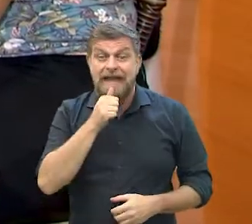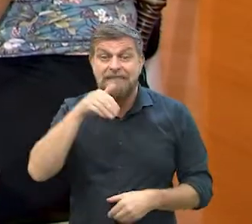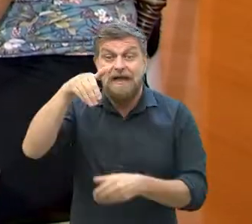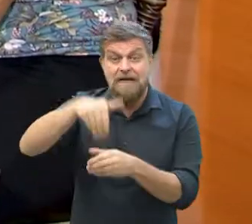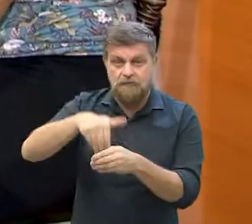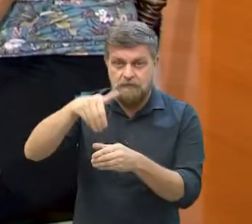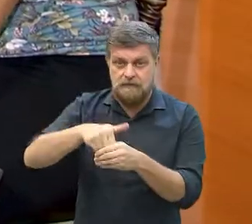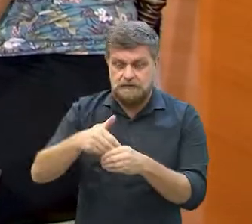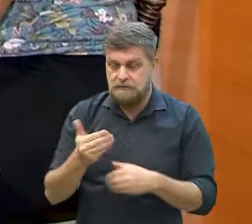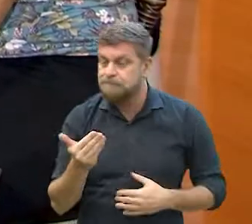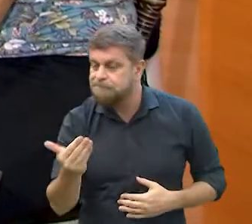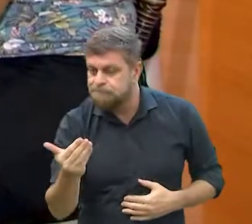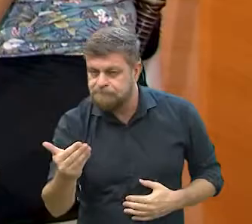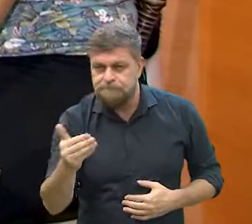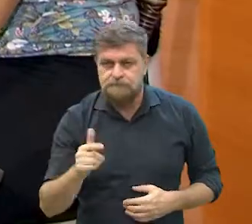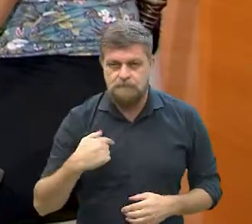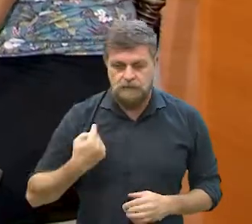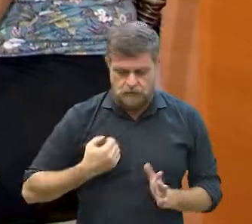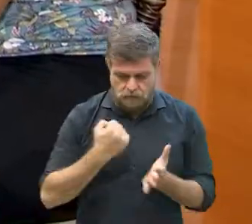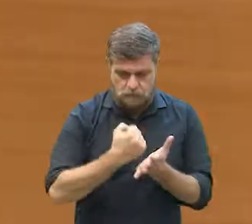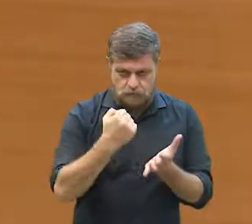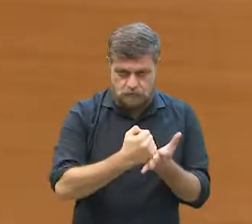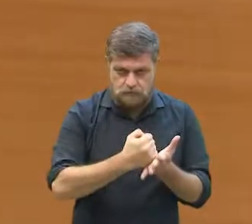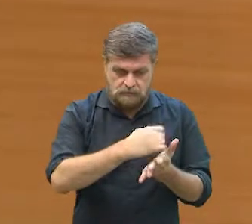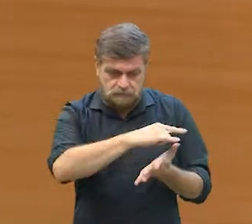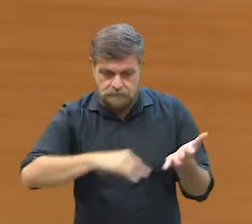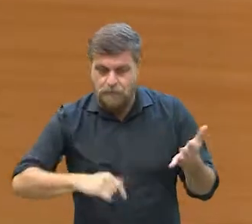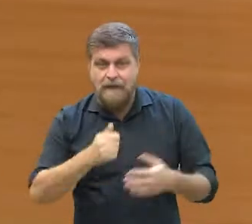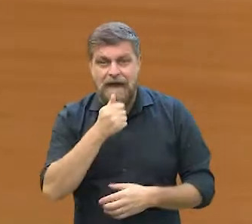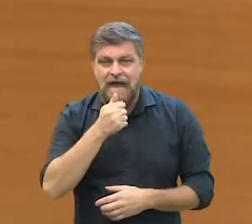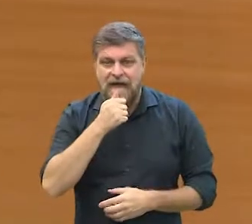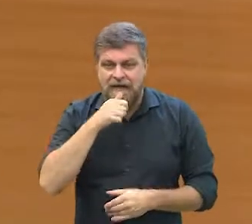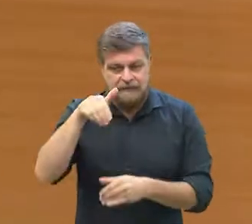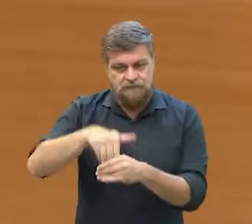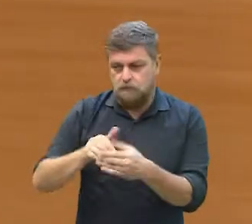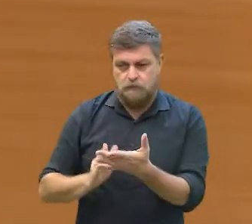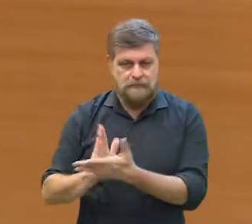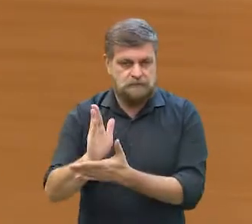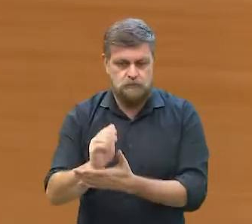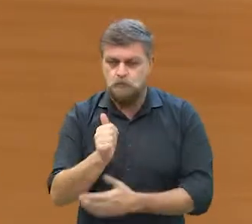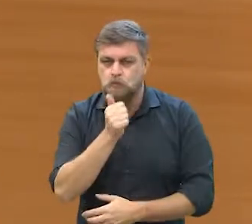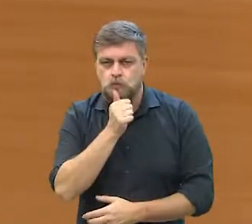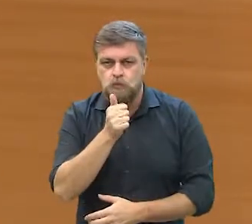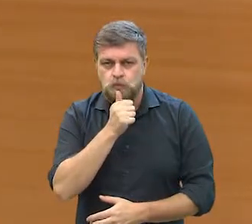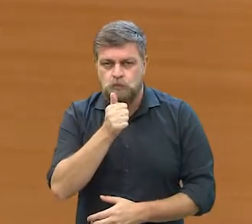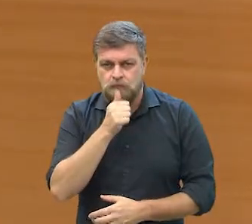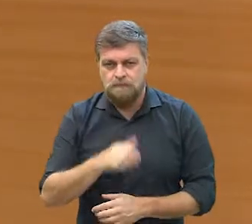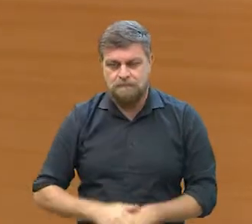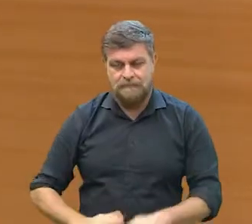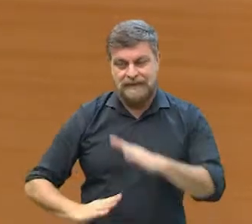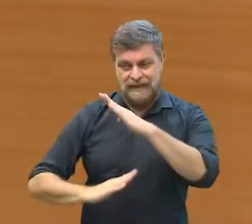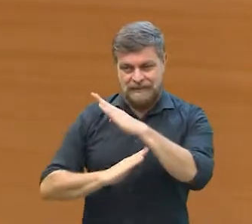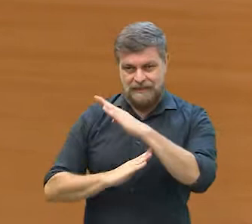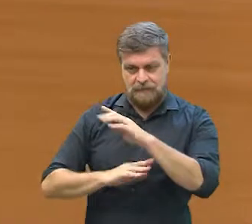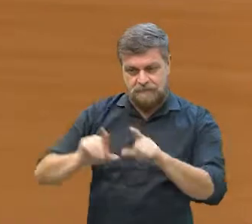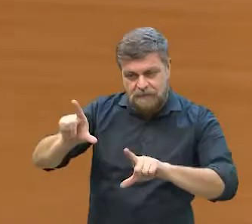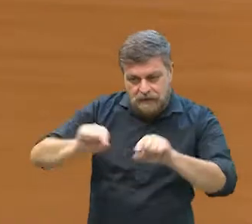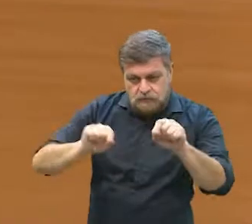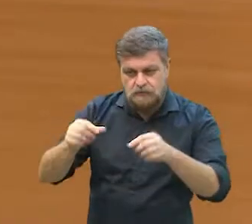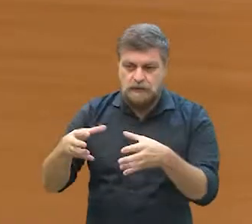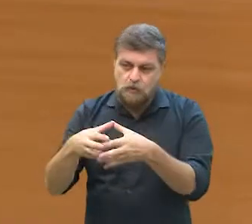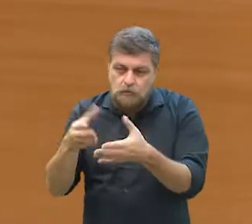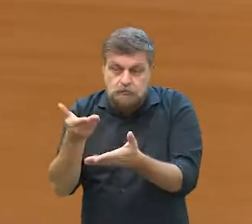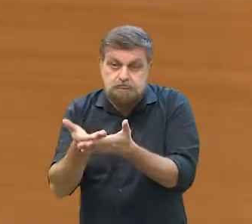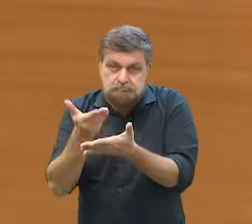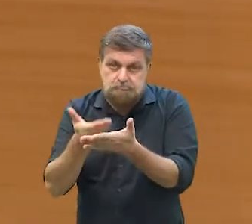para a votação em breve, né? Então, eu protocolei, ainda não foi aprovado, mas vai para a votação,